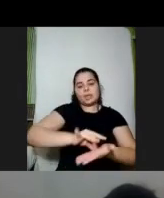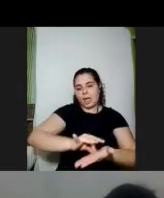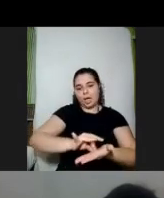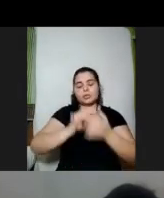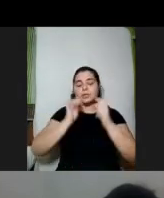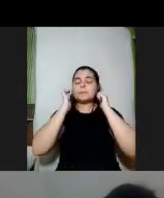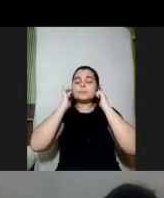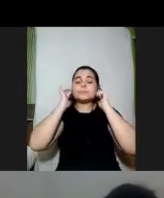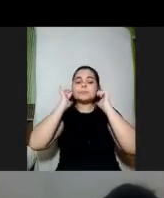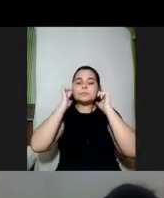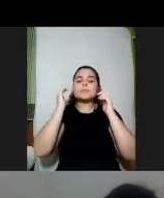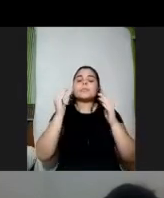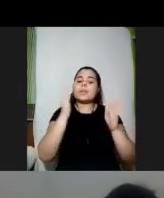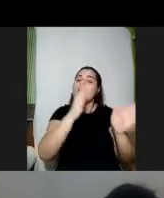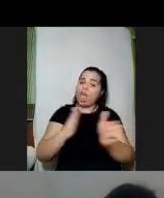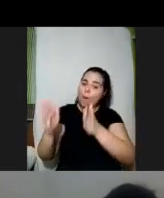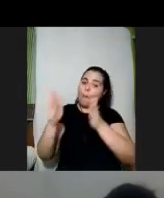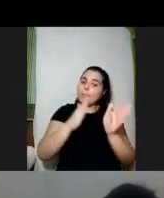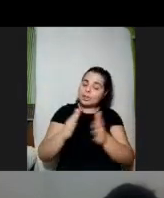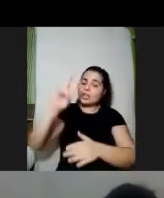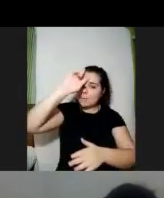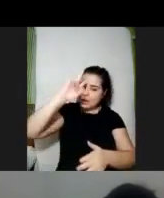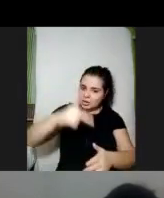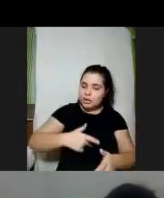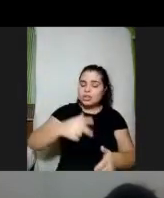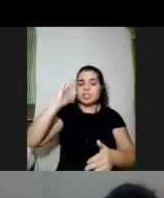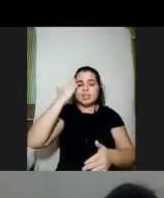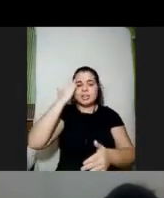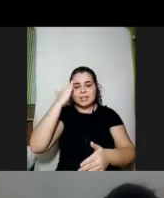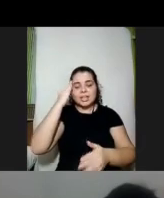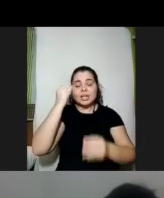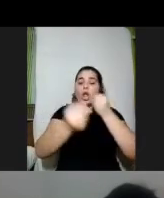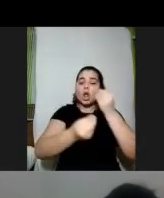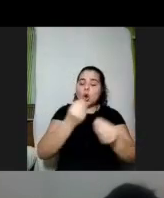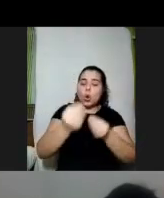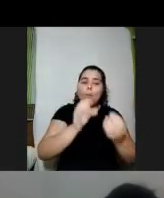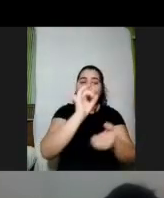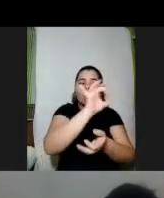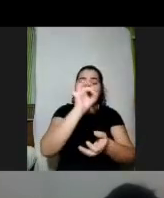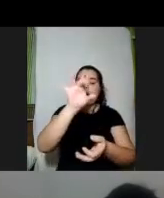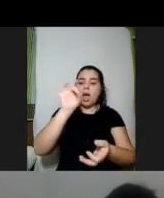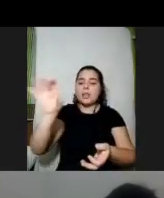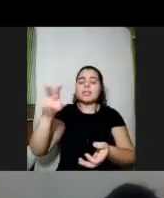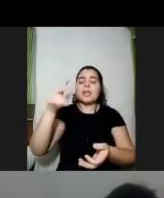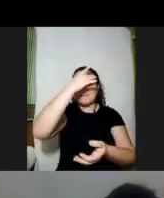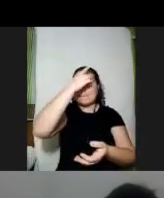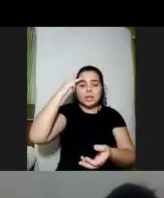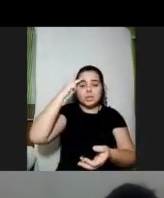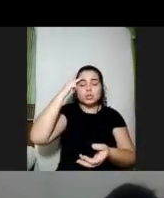processo personalizado de entender isso essa pessoa funciona bem o que? é com